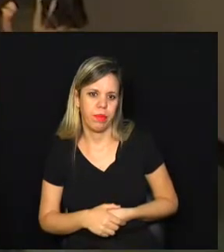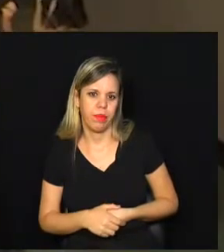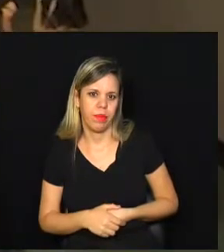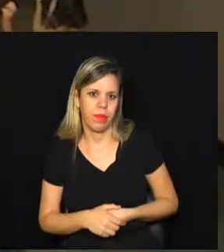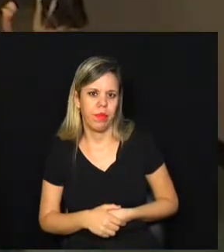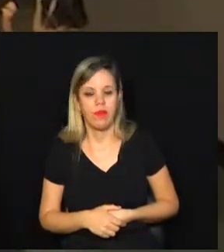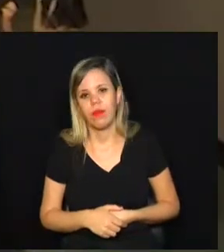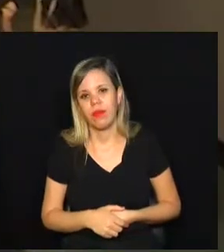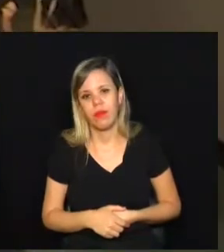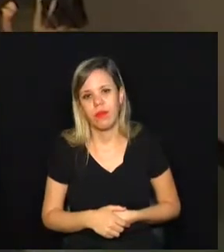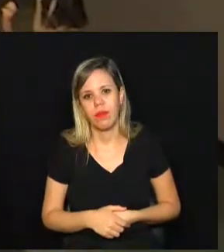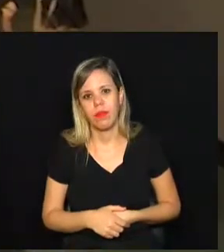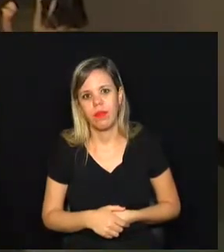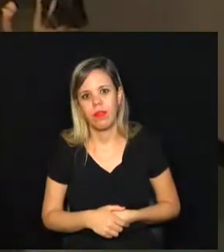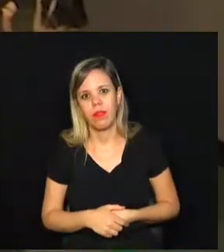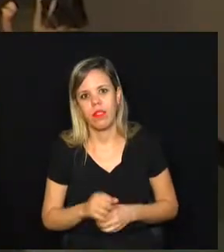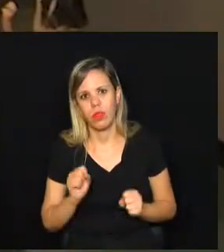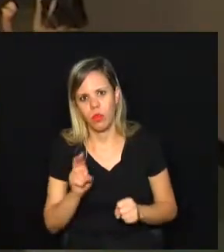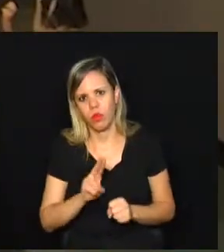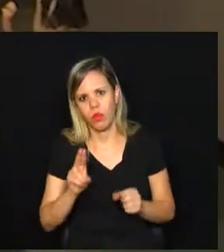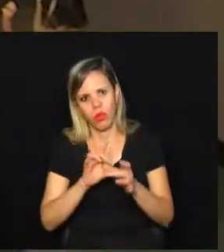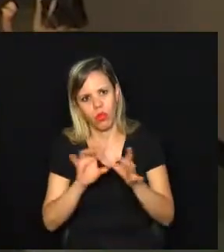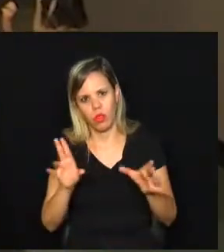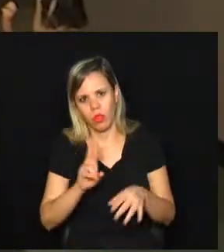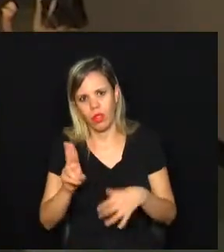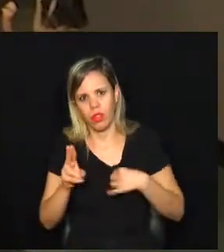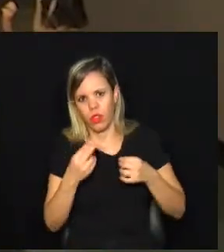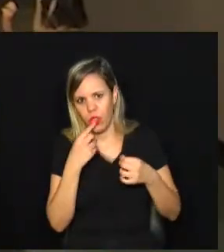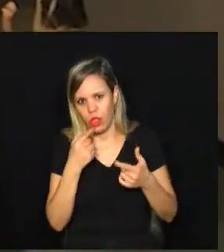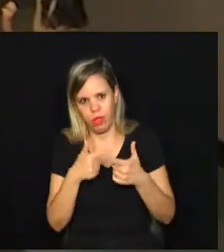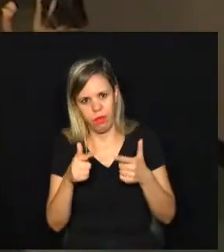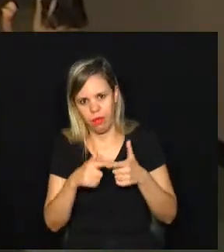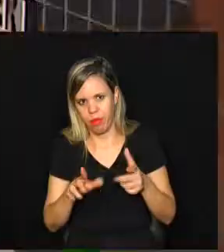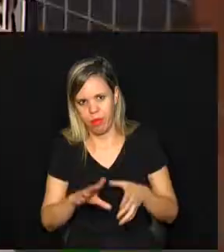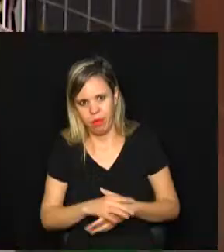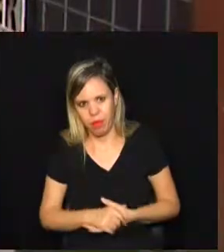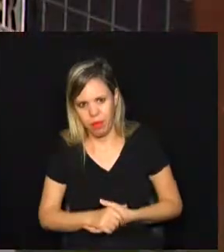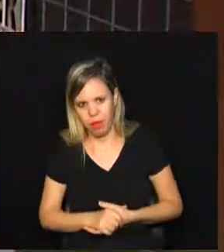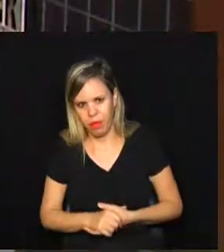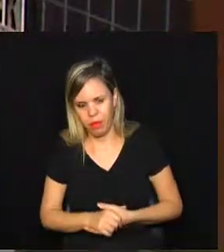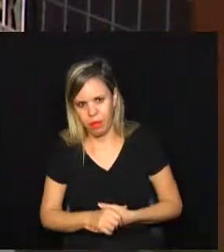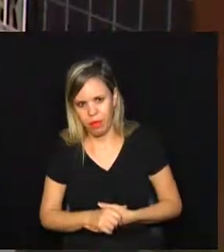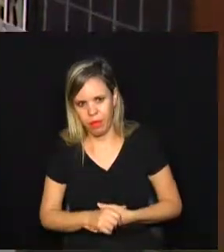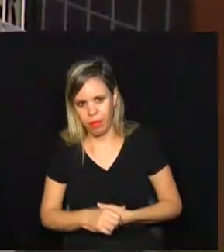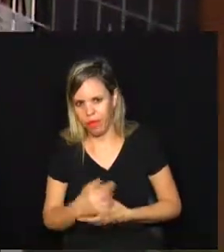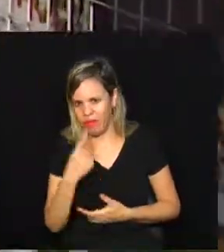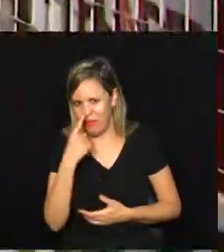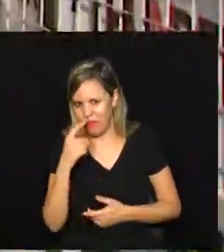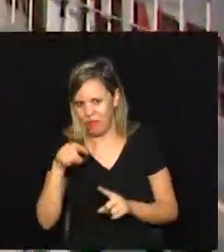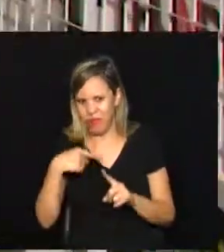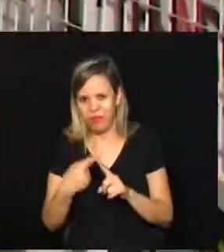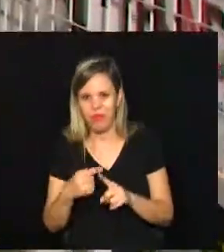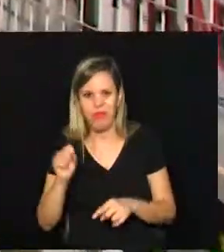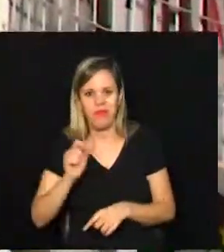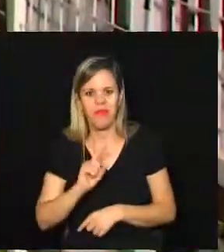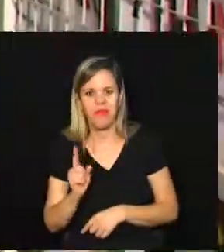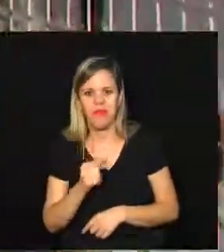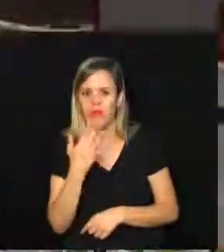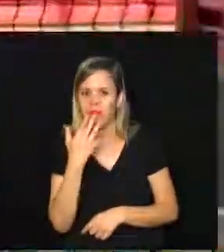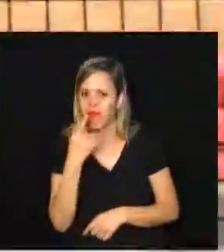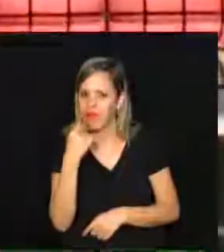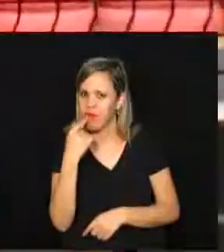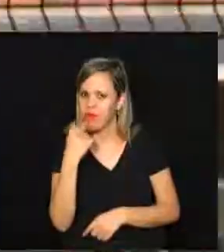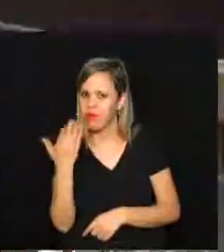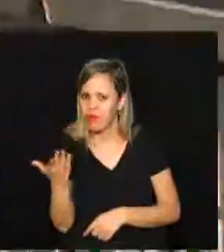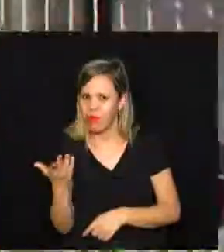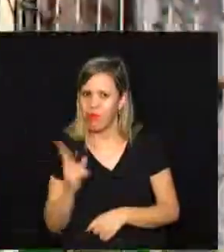É, pode, pode usar, pode continuar com a camiseta vermelha, sem dúvida. Com um cheirinho a mais ou não, a cor vermelha